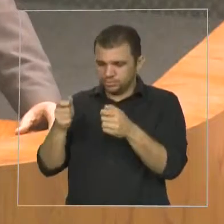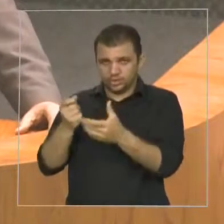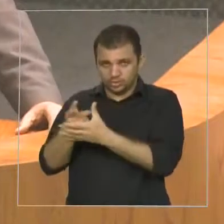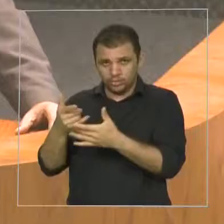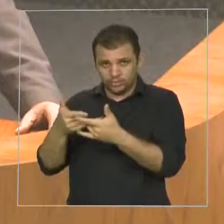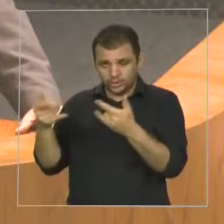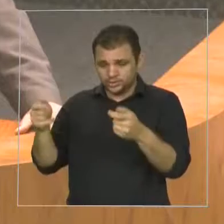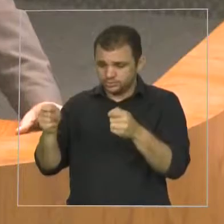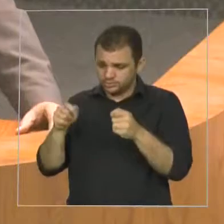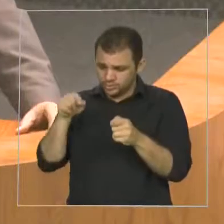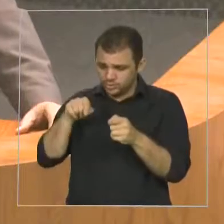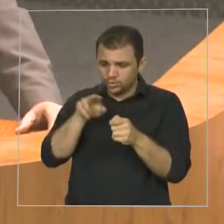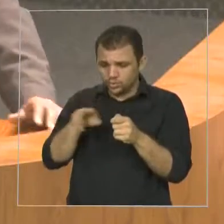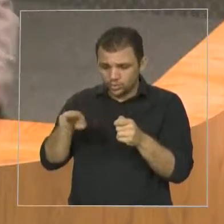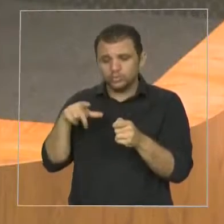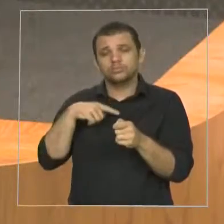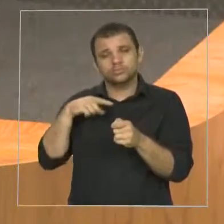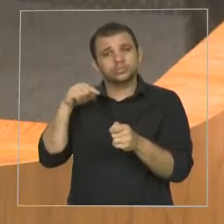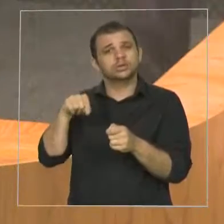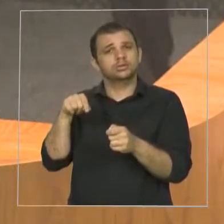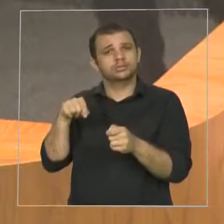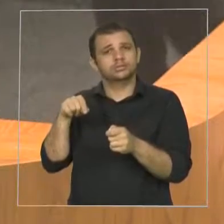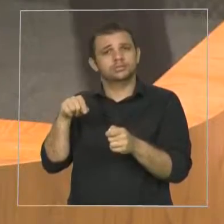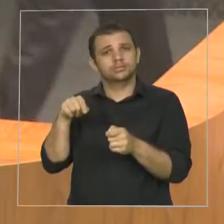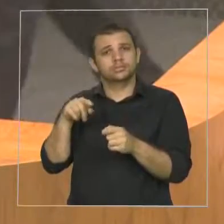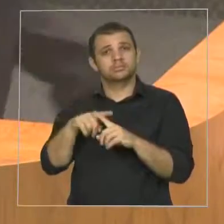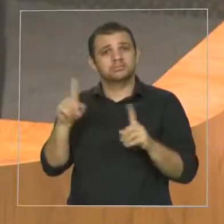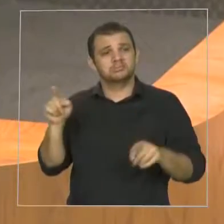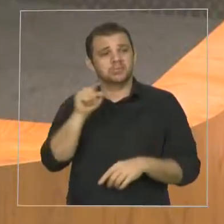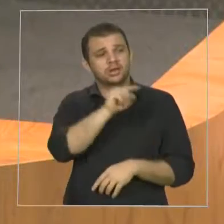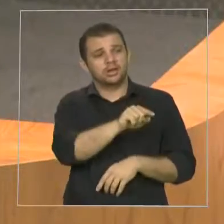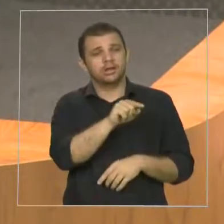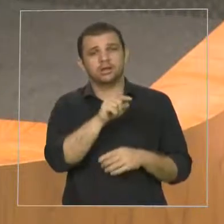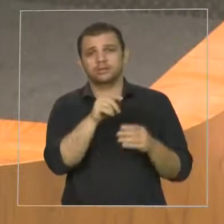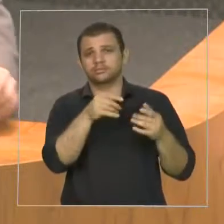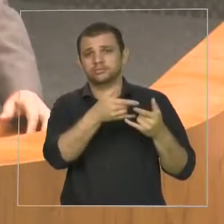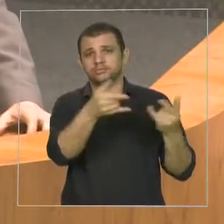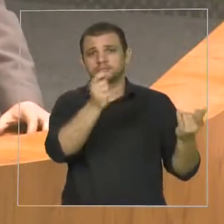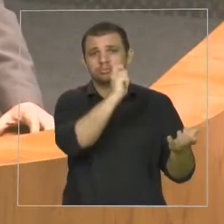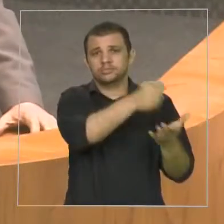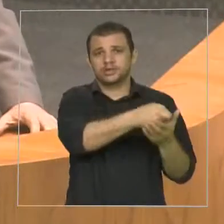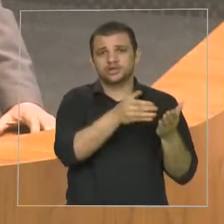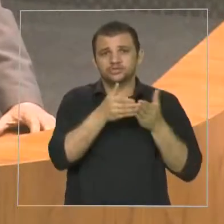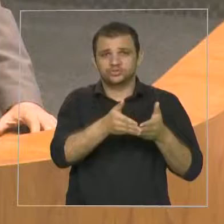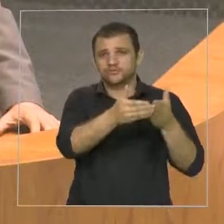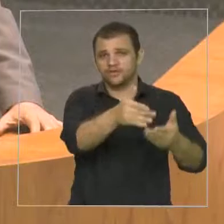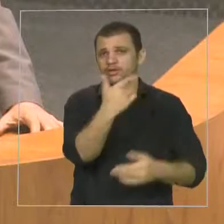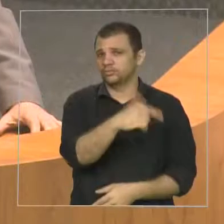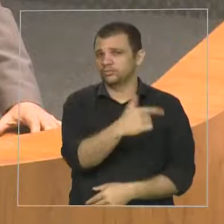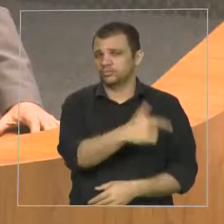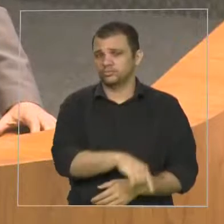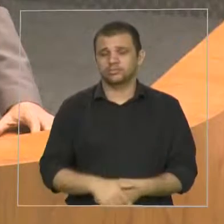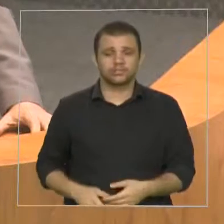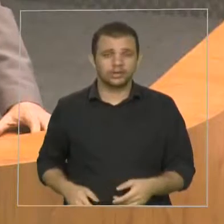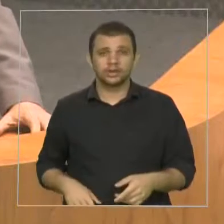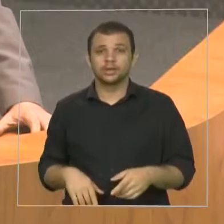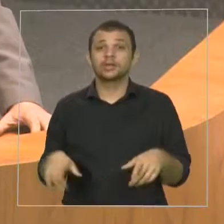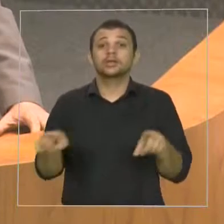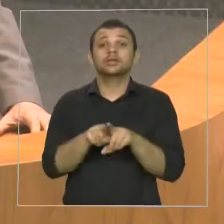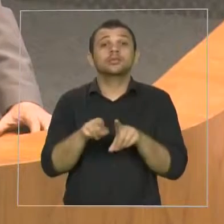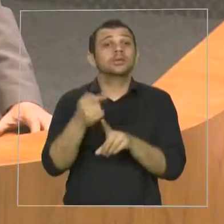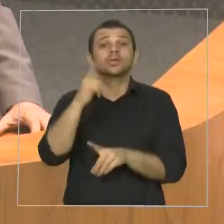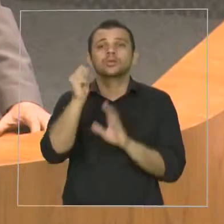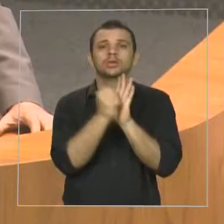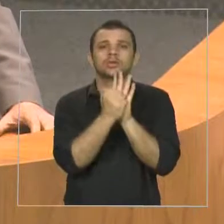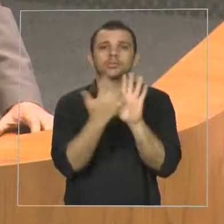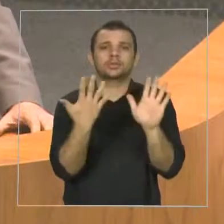o ferribolte não consta. A compra online, já falei. A questão do aplicativo para celular, que poderia ser